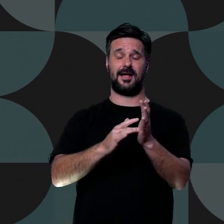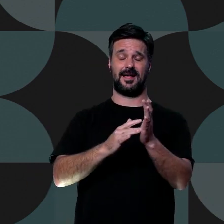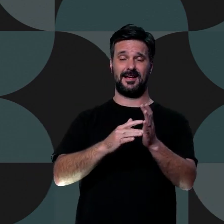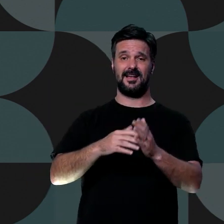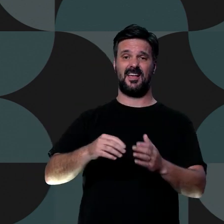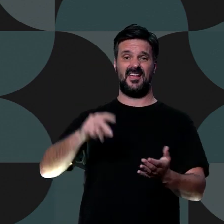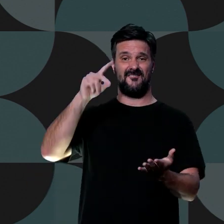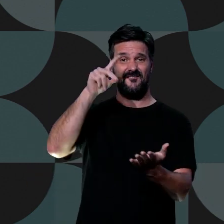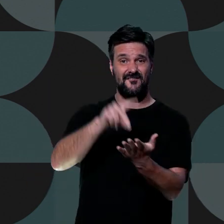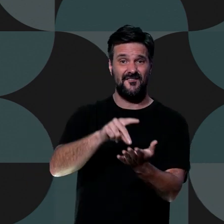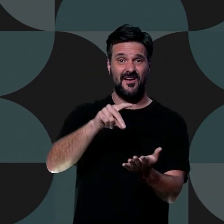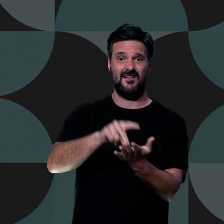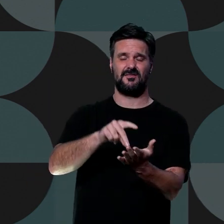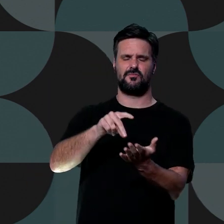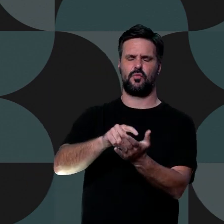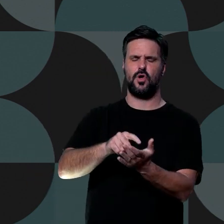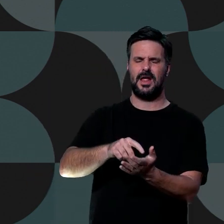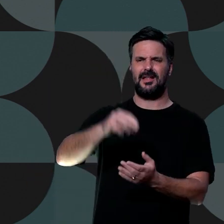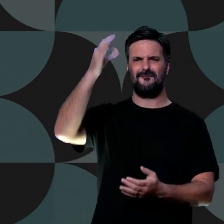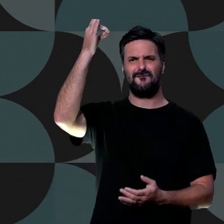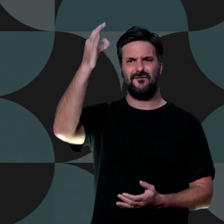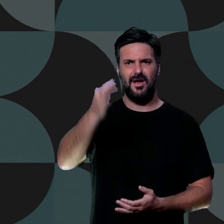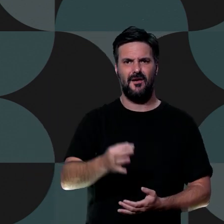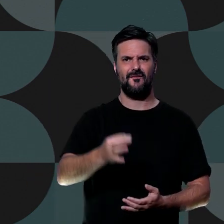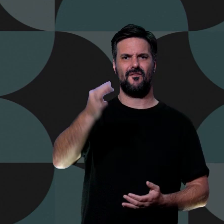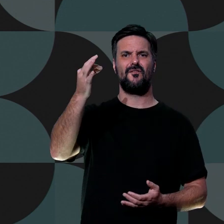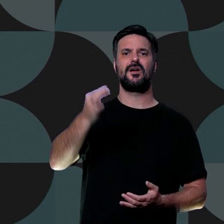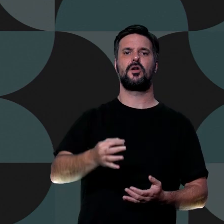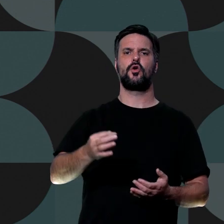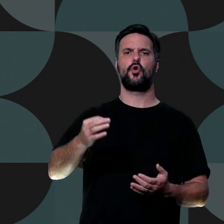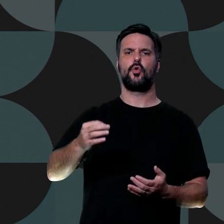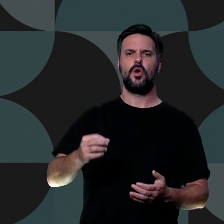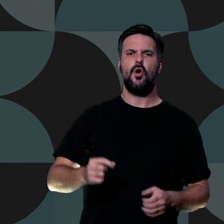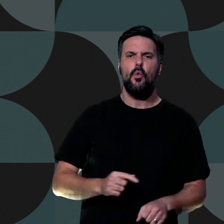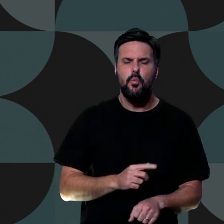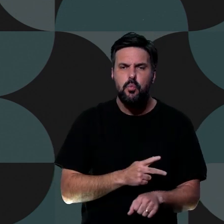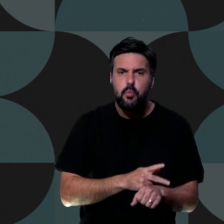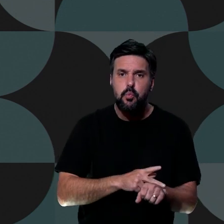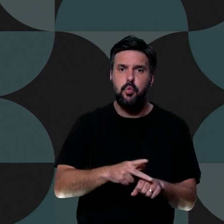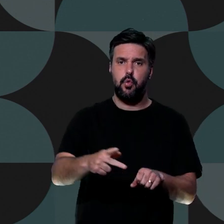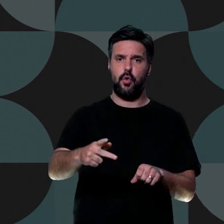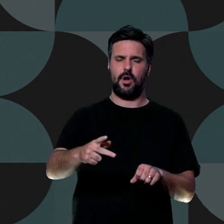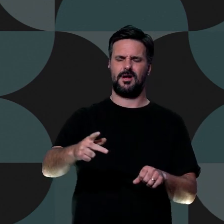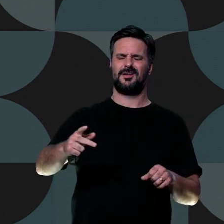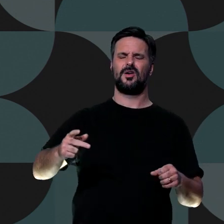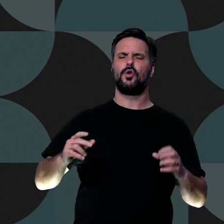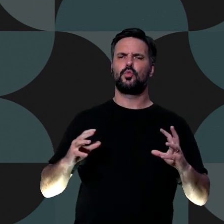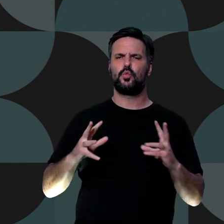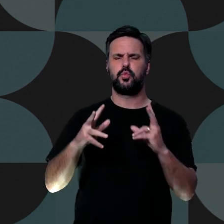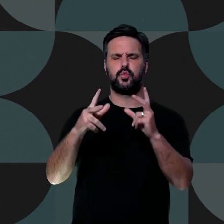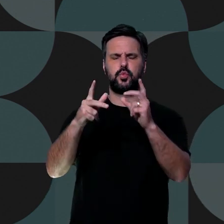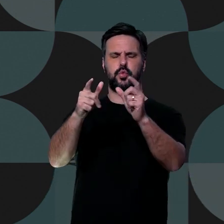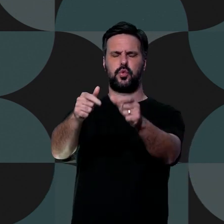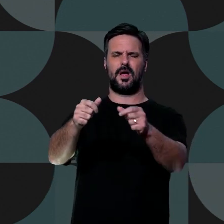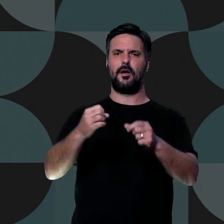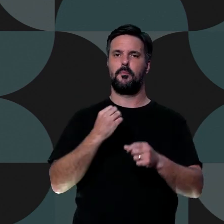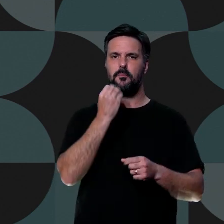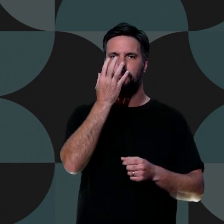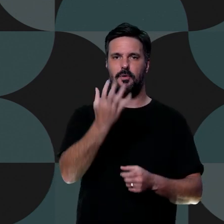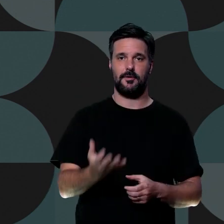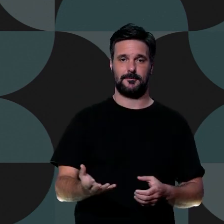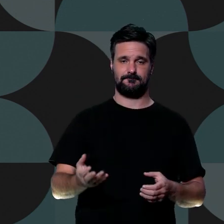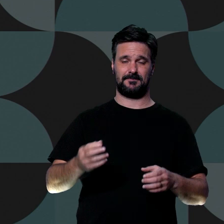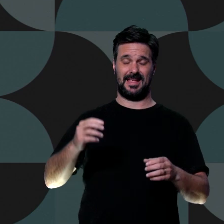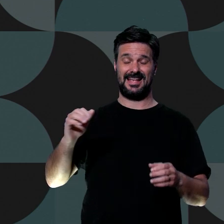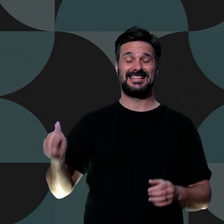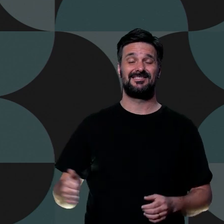verdadeiro, tudo que for nobre, tudo que for correto, tudo que for puro, tudo que for amável, tudo que for de boa fama. Se houver algo